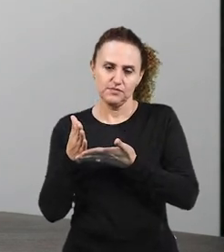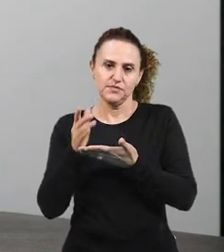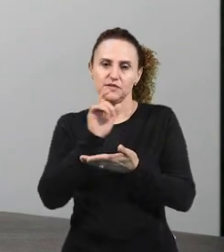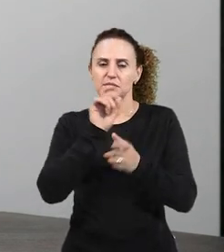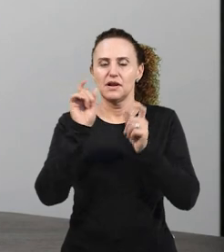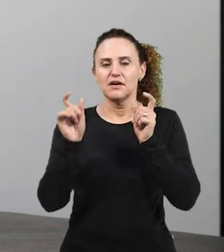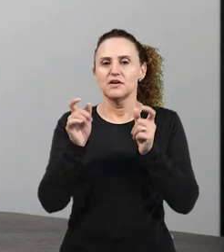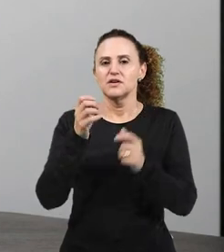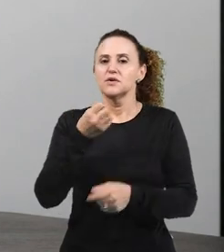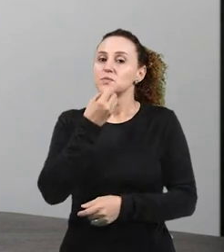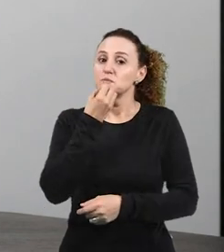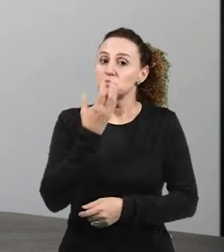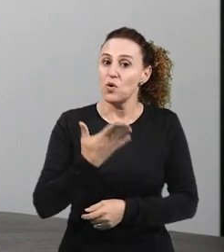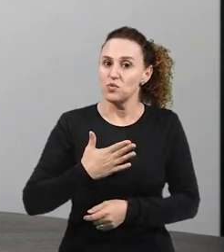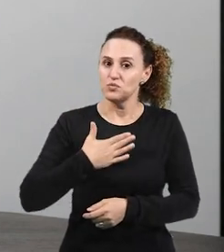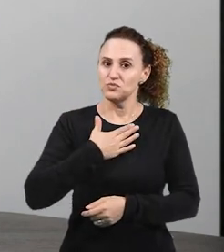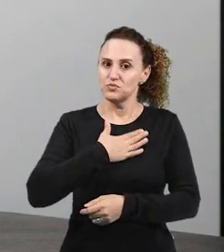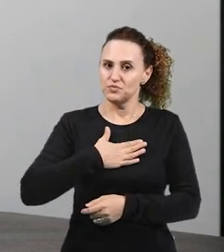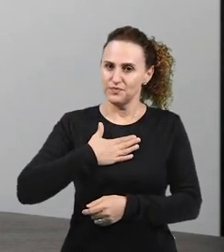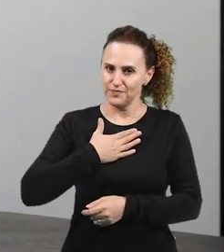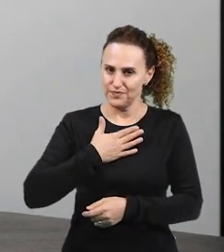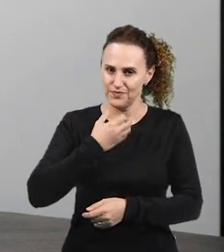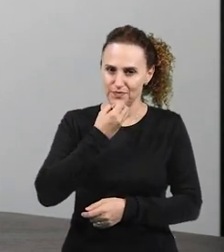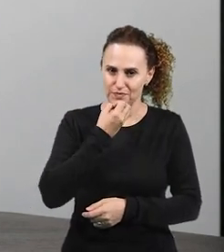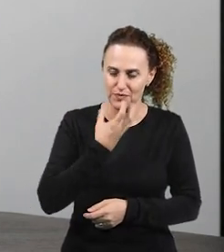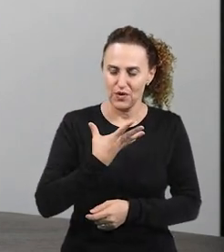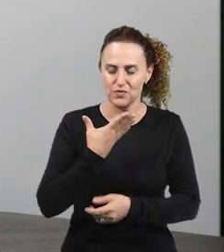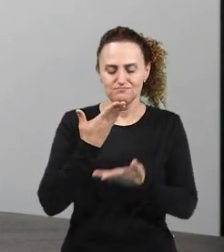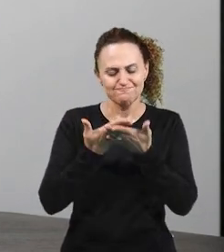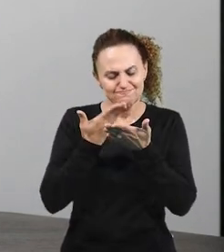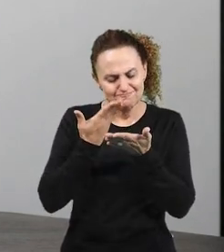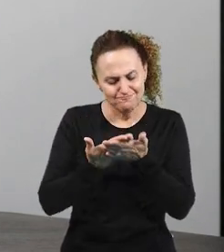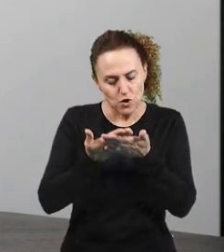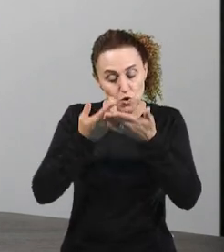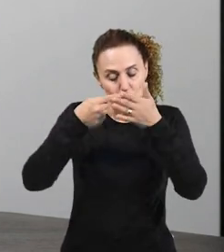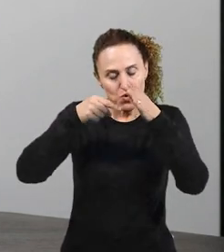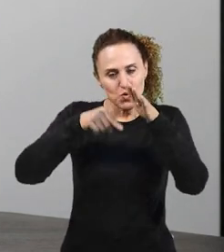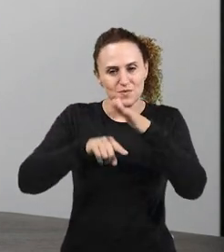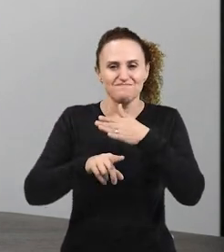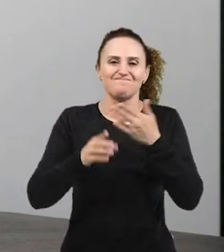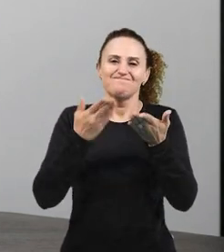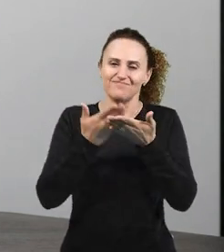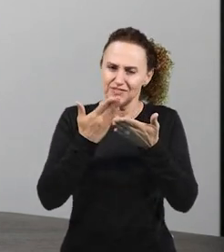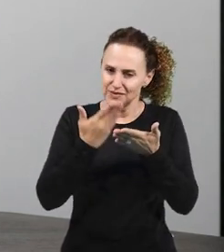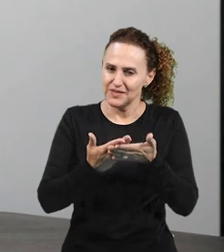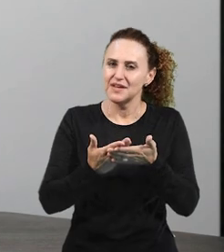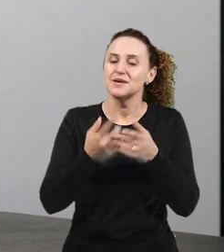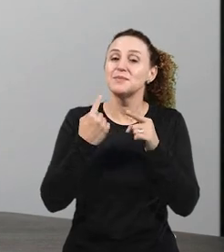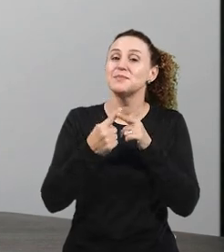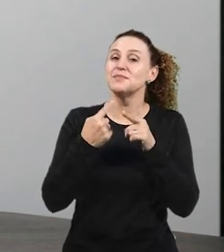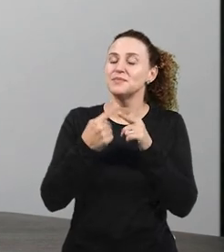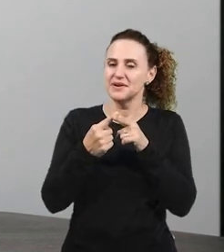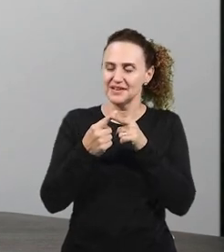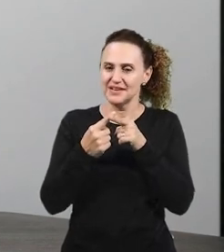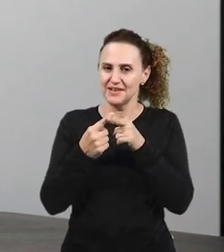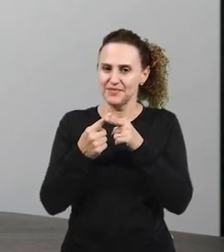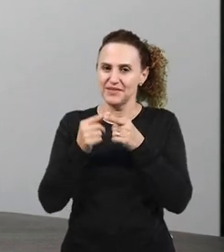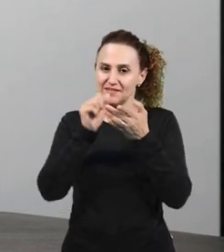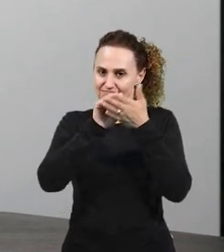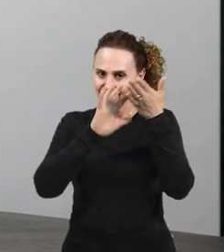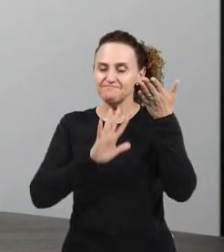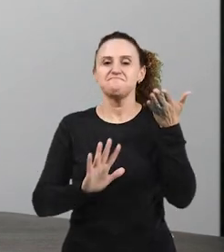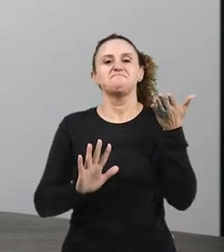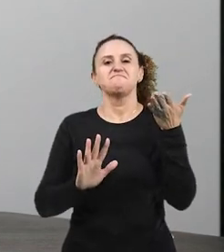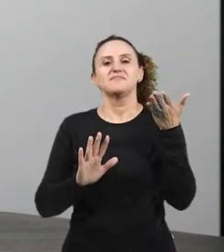vocês bons estudos, que vocês estudem com afinco, porque a tarefa de vocês